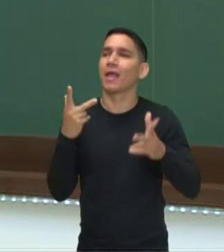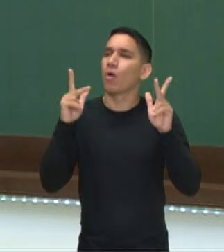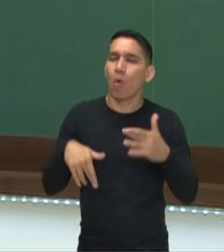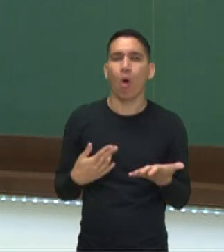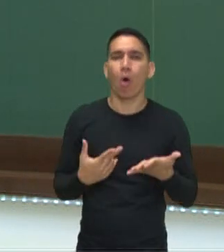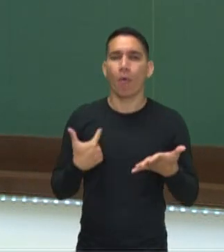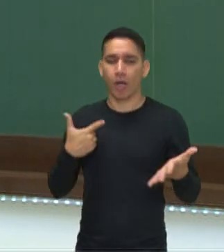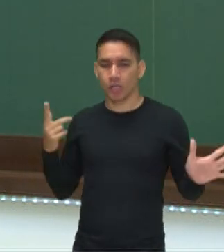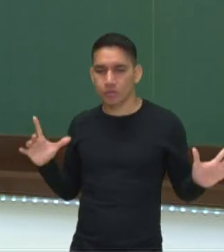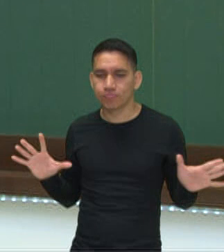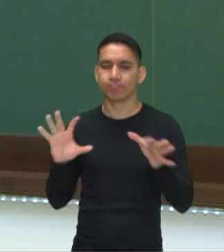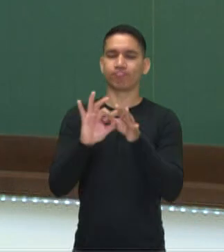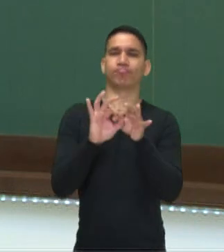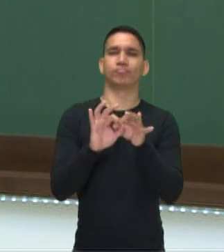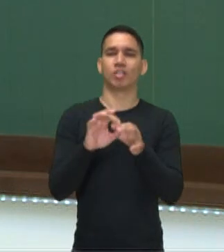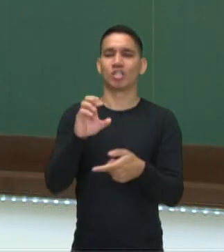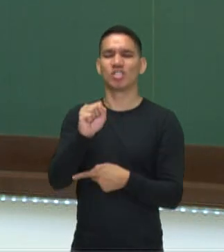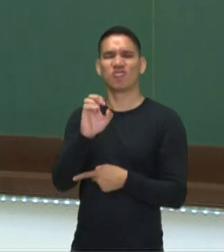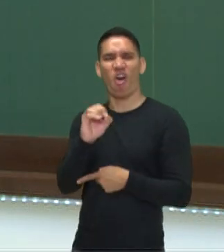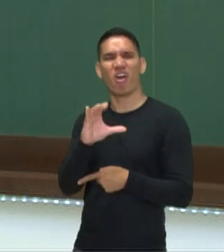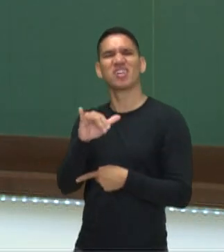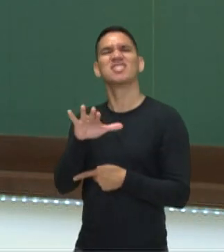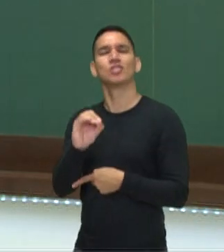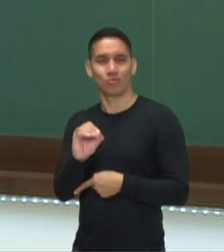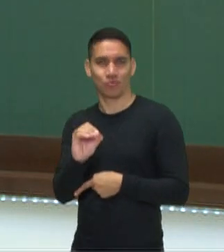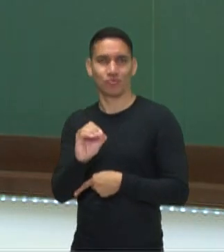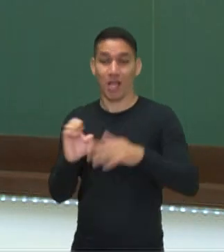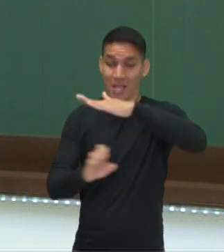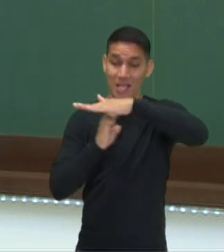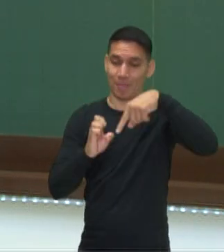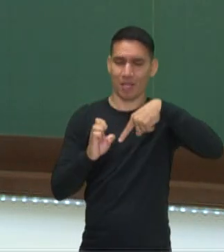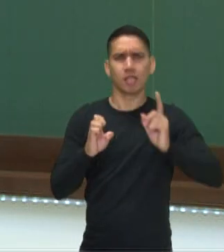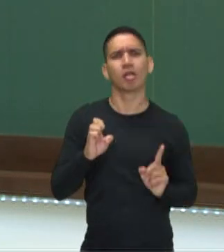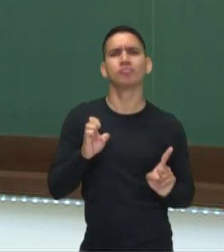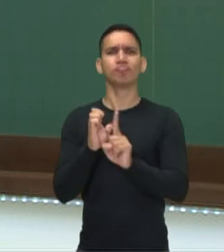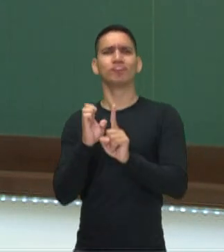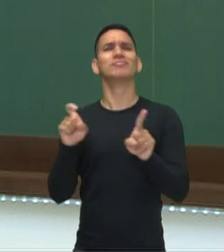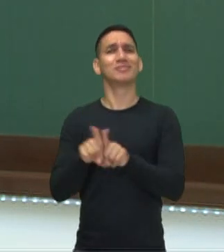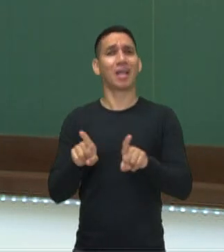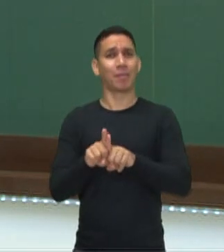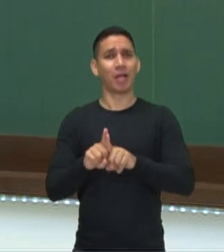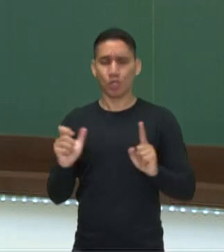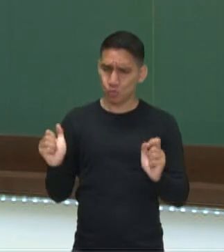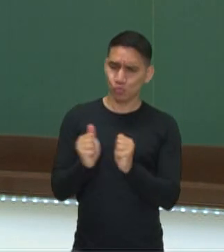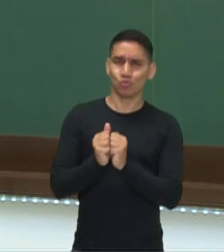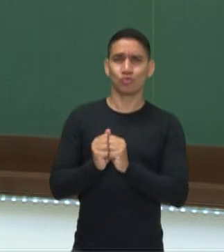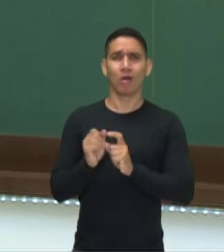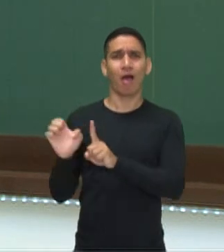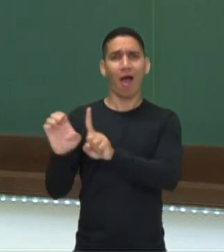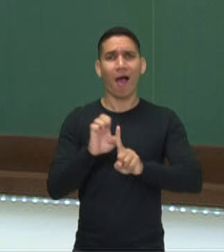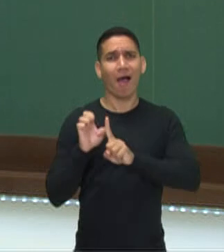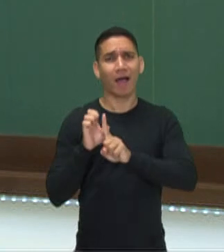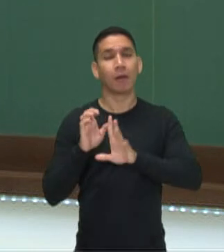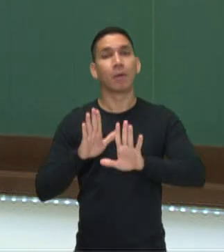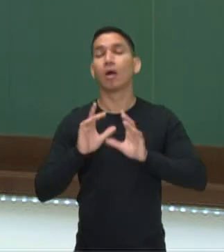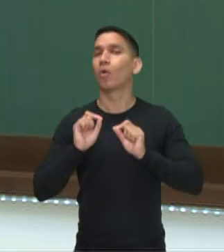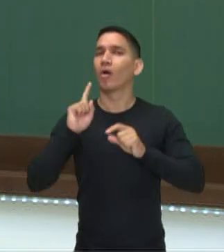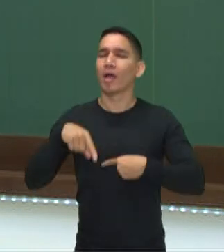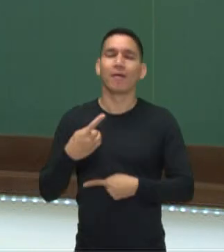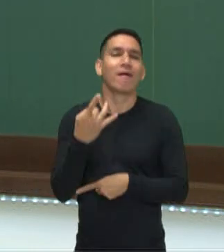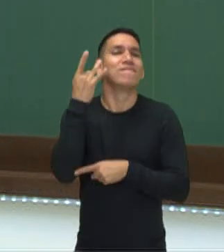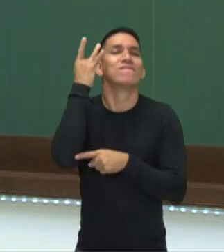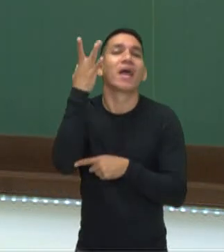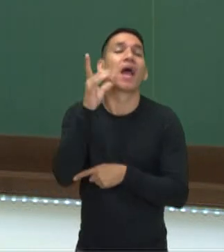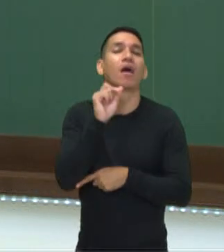você se tornasse sócio daquela empresa. Você tem um pedacinho daquela empresa empresa e só que é muito mais